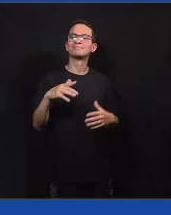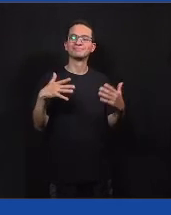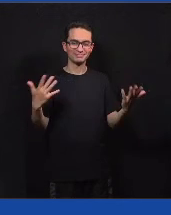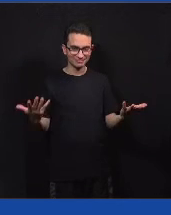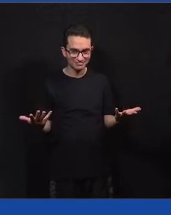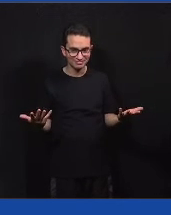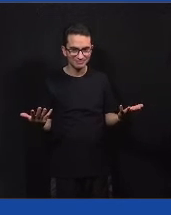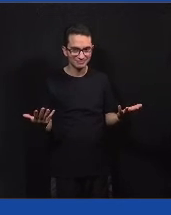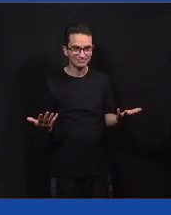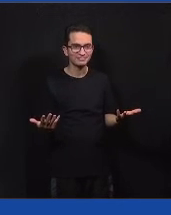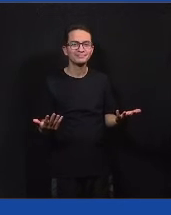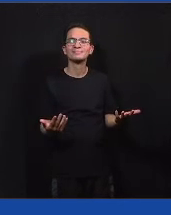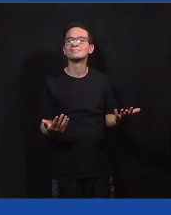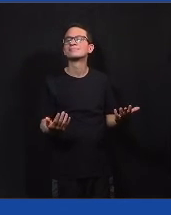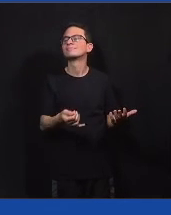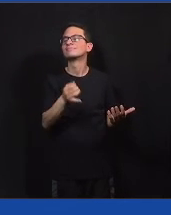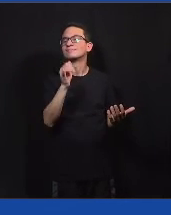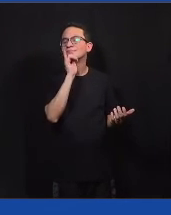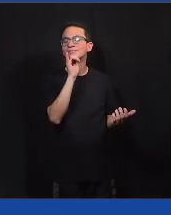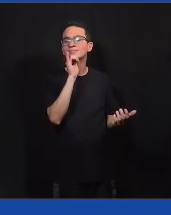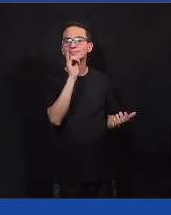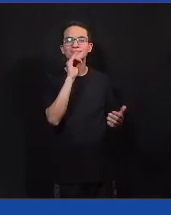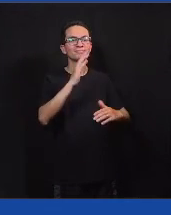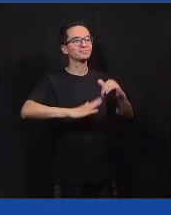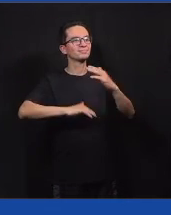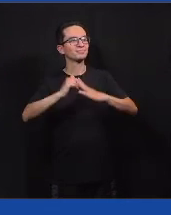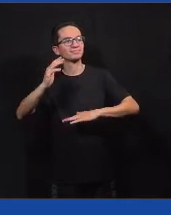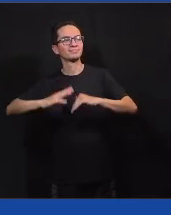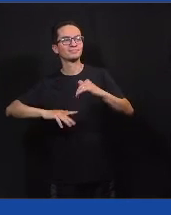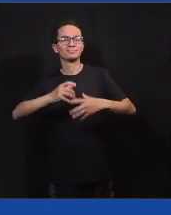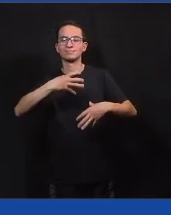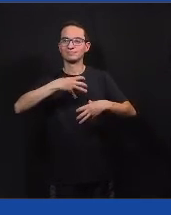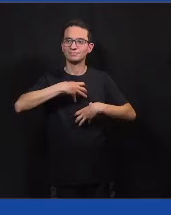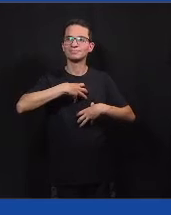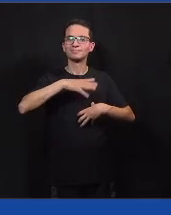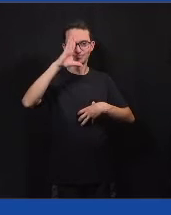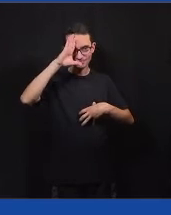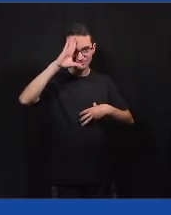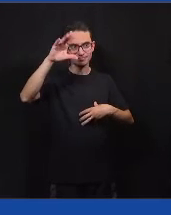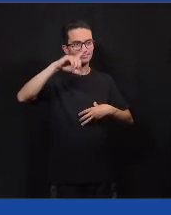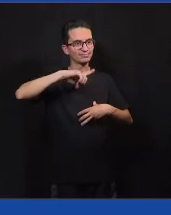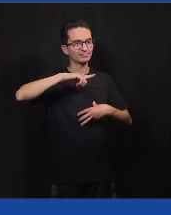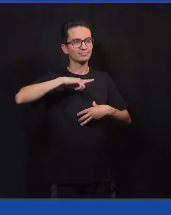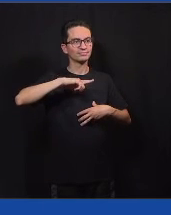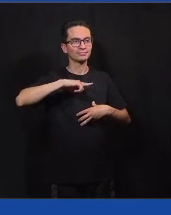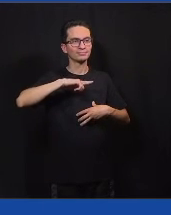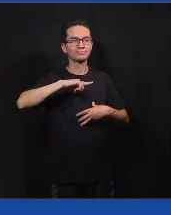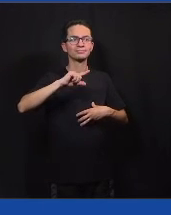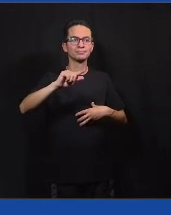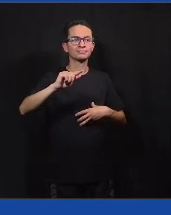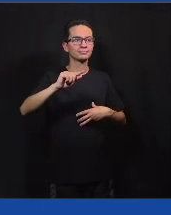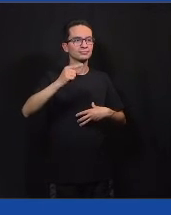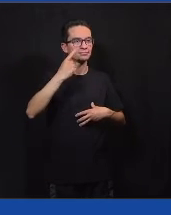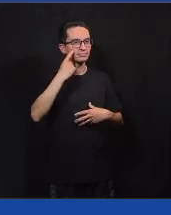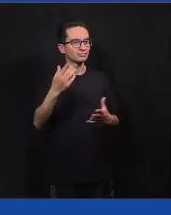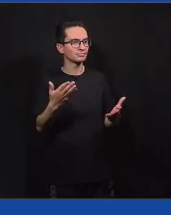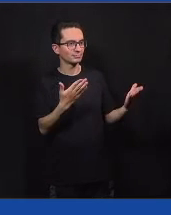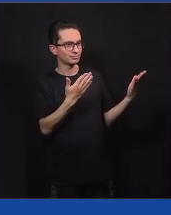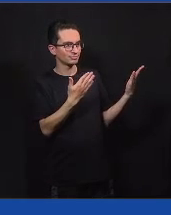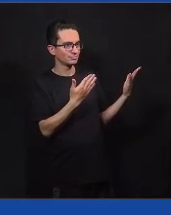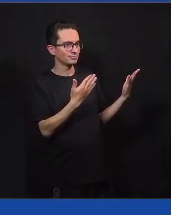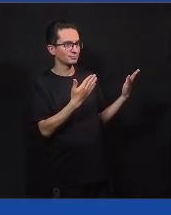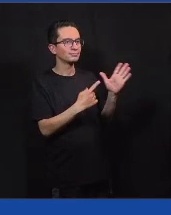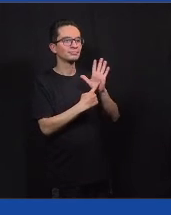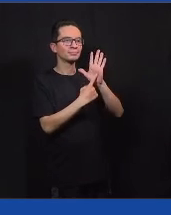deu o livro até do Humberto Dantas que a gente já cansou de citar aqui e é uma pessoa super importante de nós, então